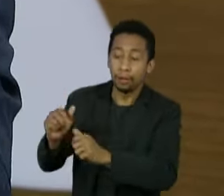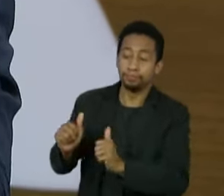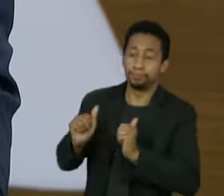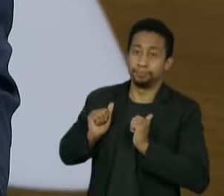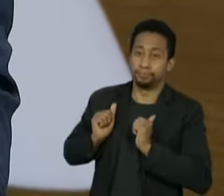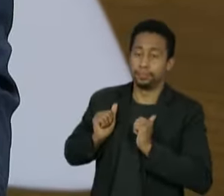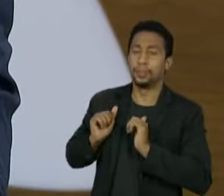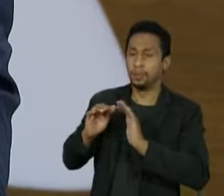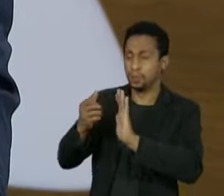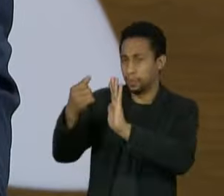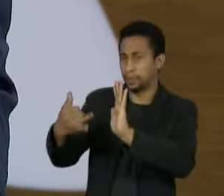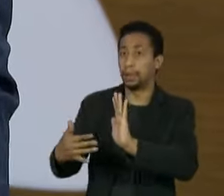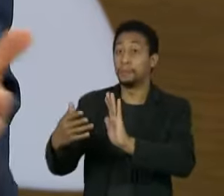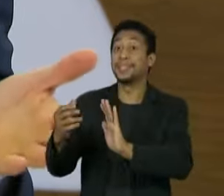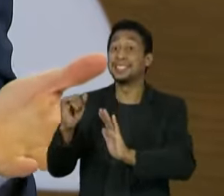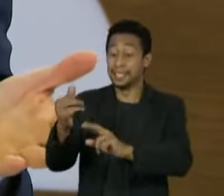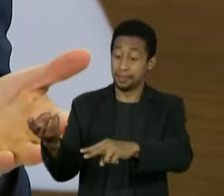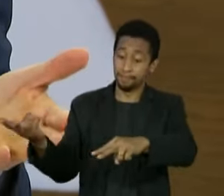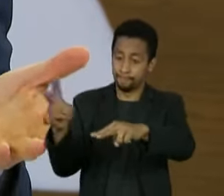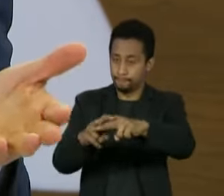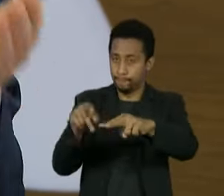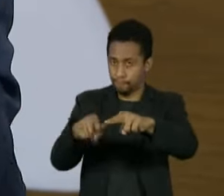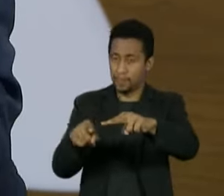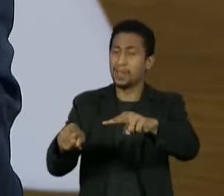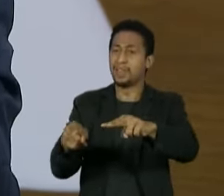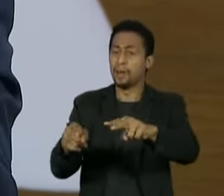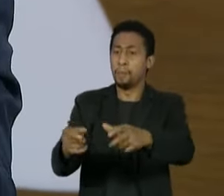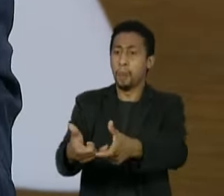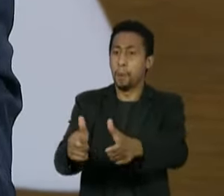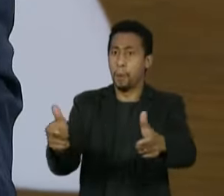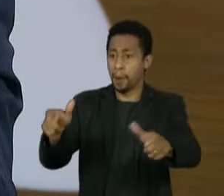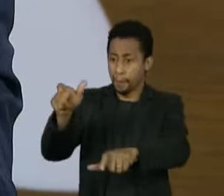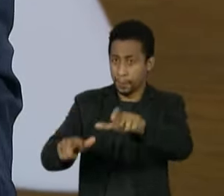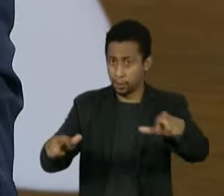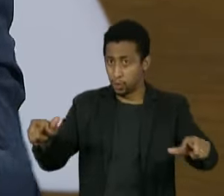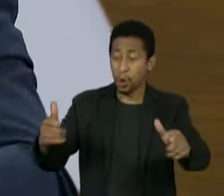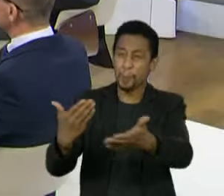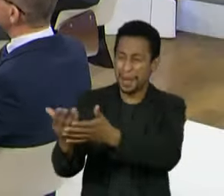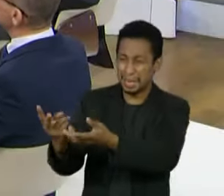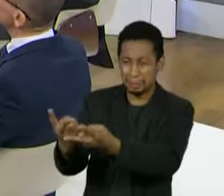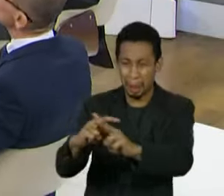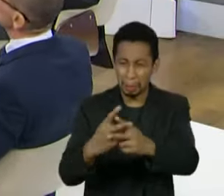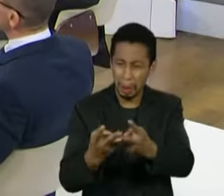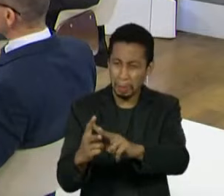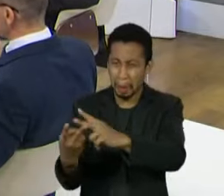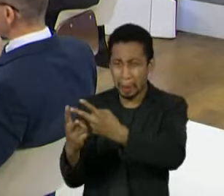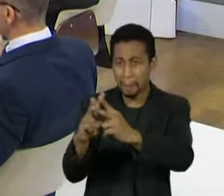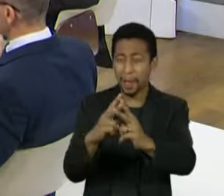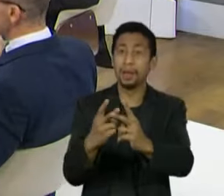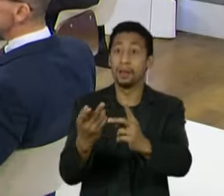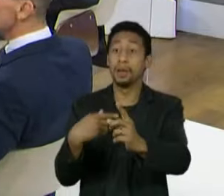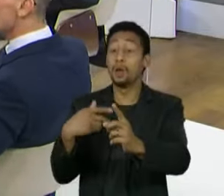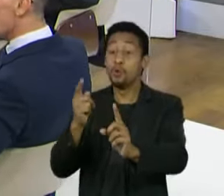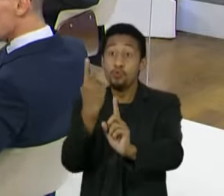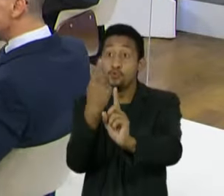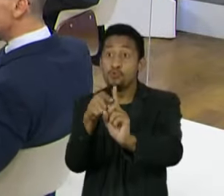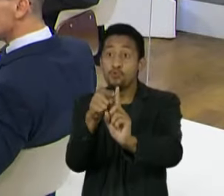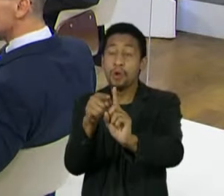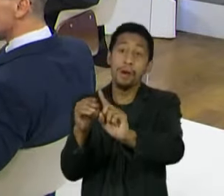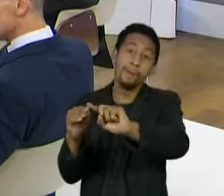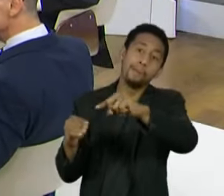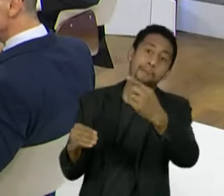e mata-se um preso ali a paulada, quem matou aquele preso? Pela responsabilidade penal objetiva você condena 99. Isso